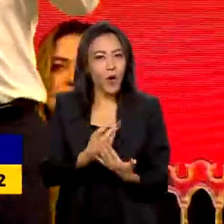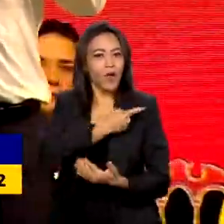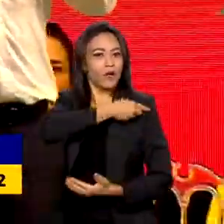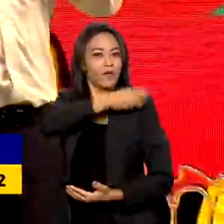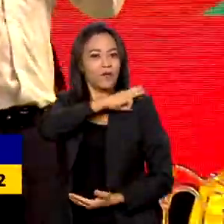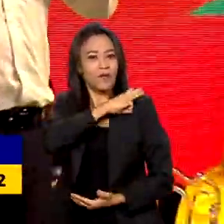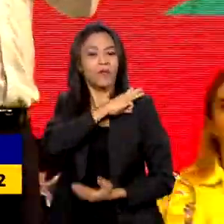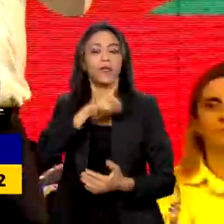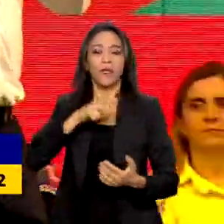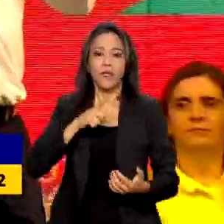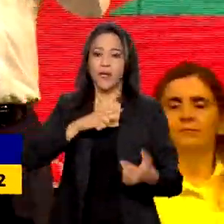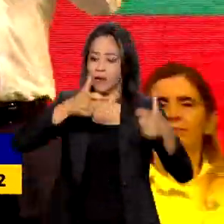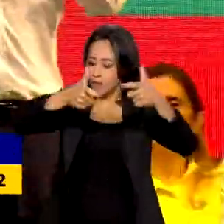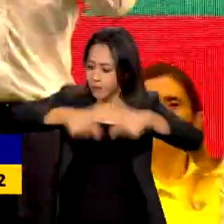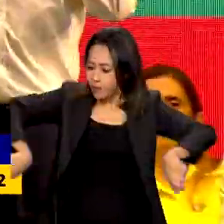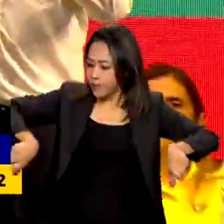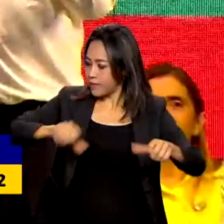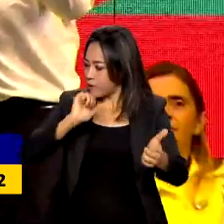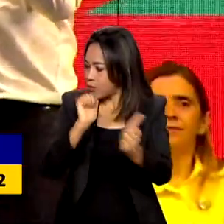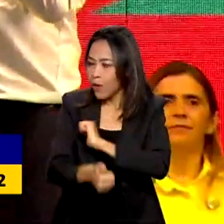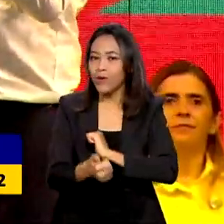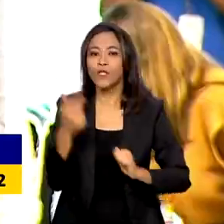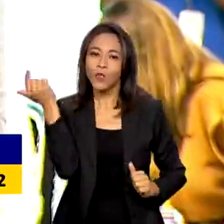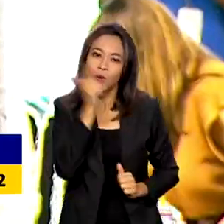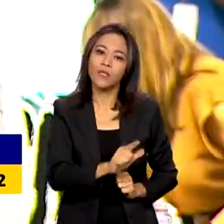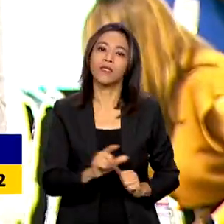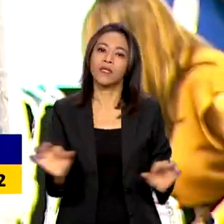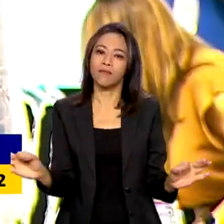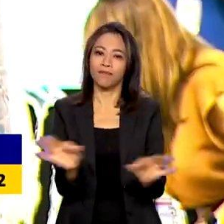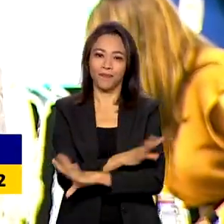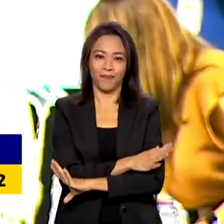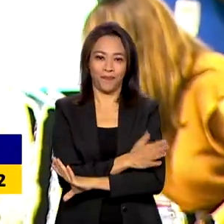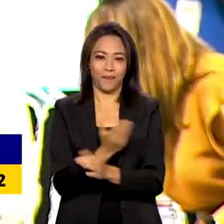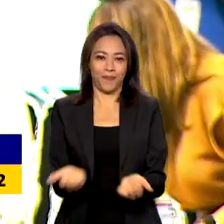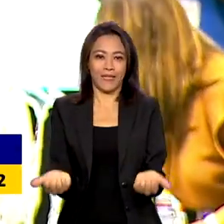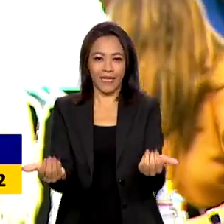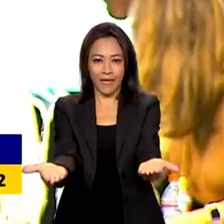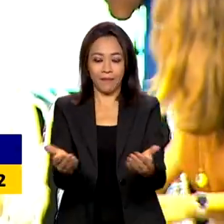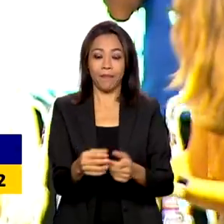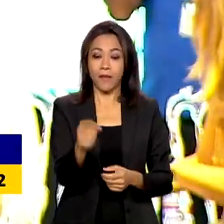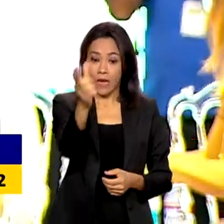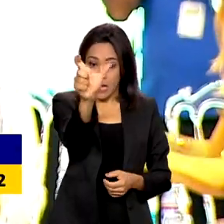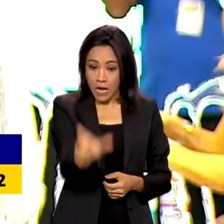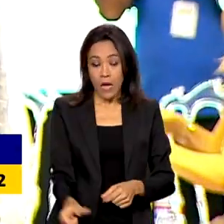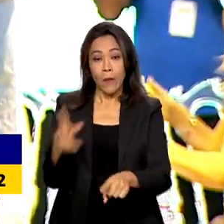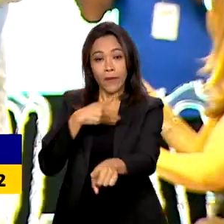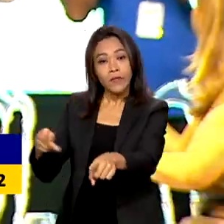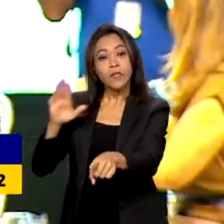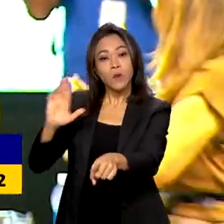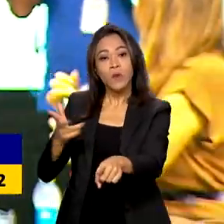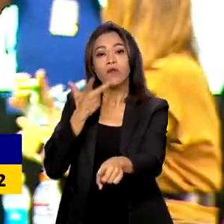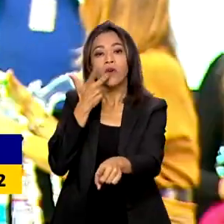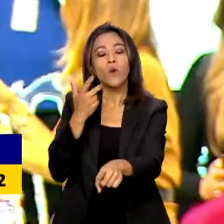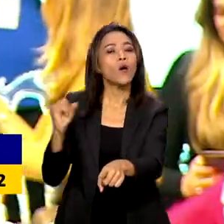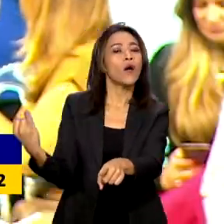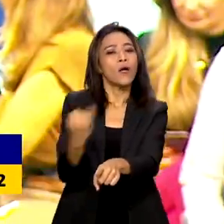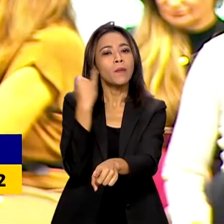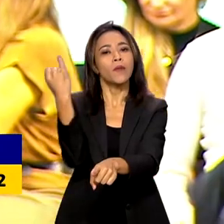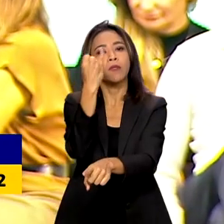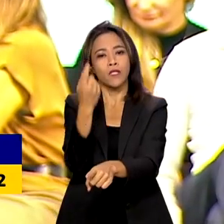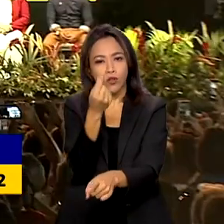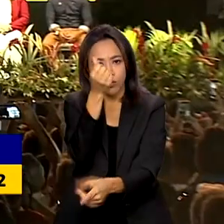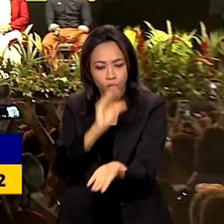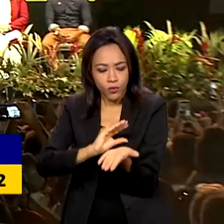esportivas, nós podemos terminar. O presidente Lula destacou a importância de investimento em educação para